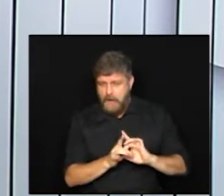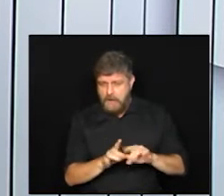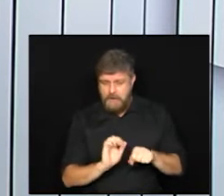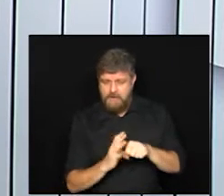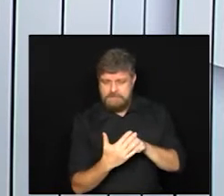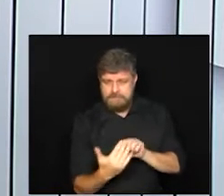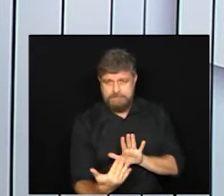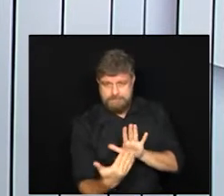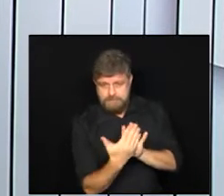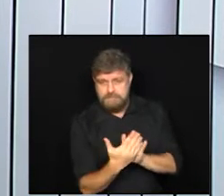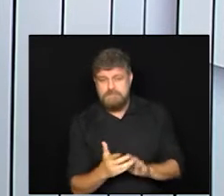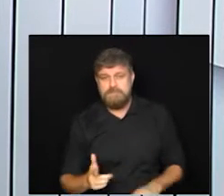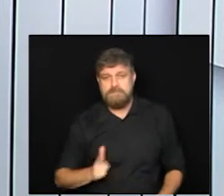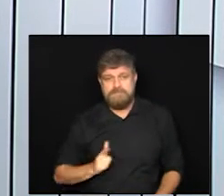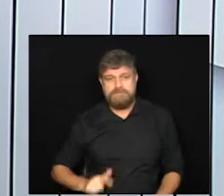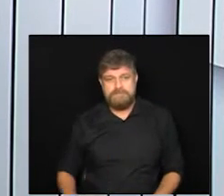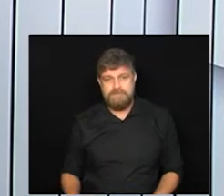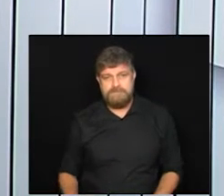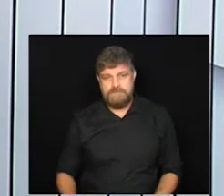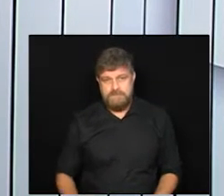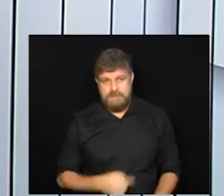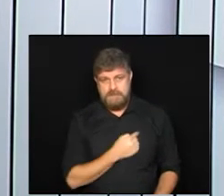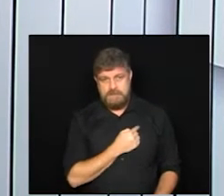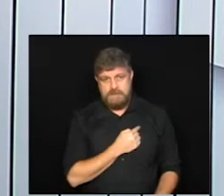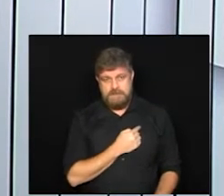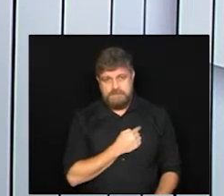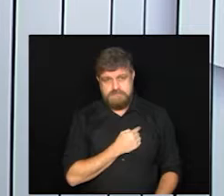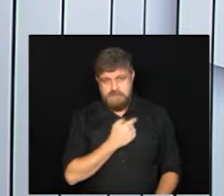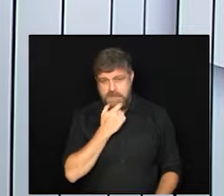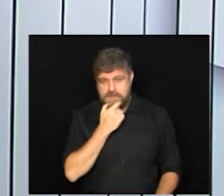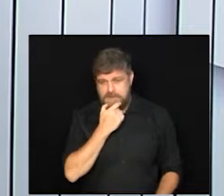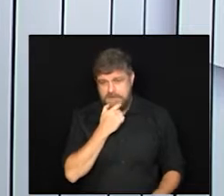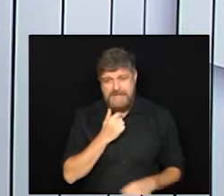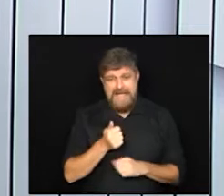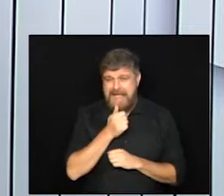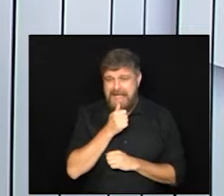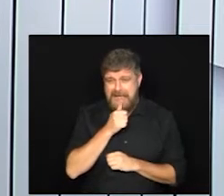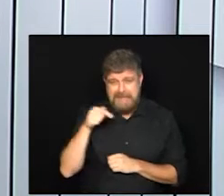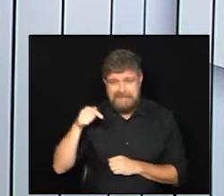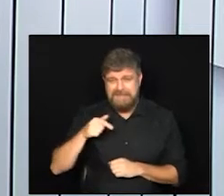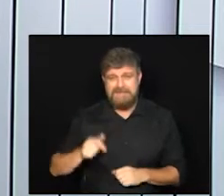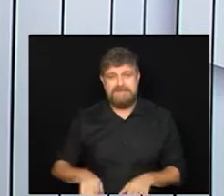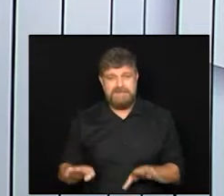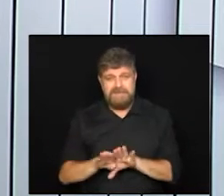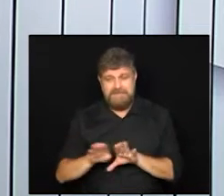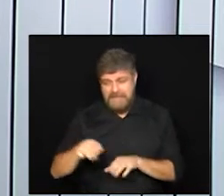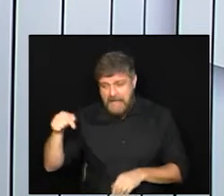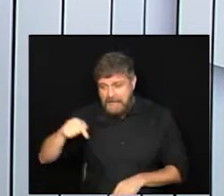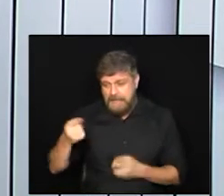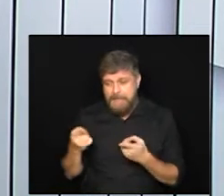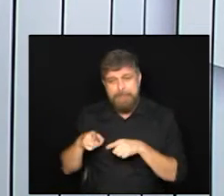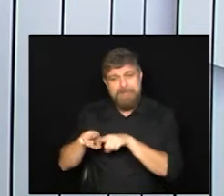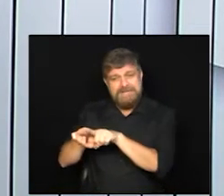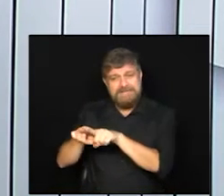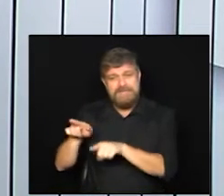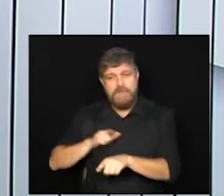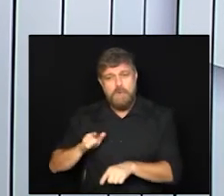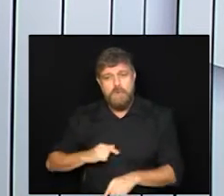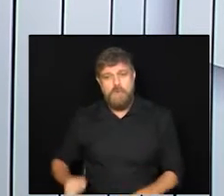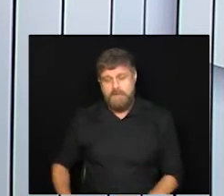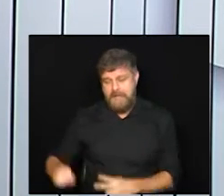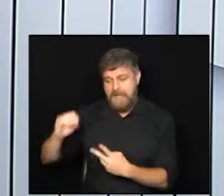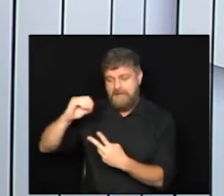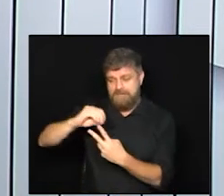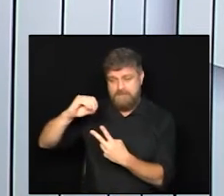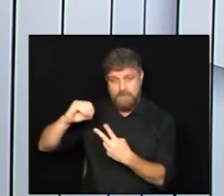-19 a da Pfizer que ainda não está disponível no país e a da Oxford em parceria com a Fiocruz